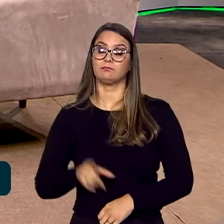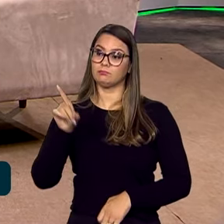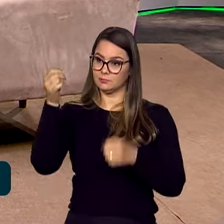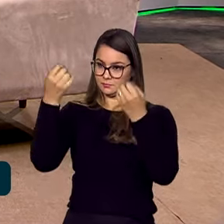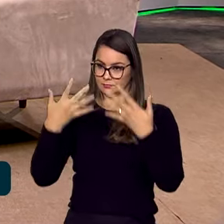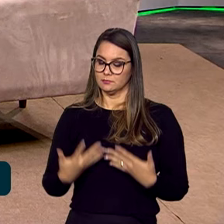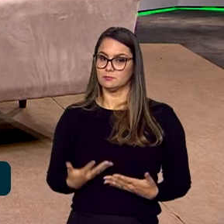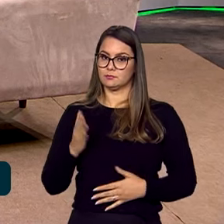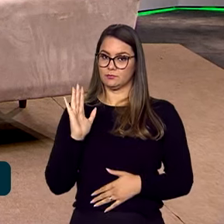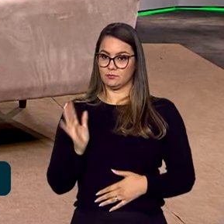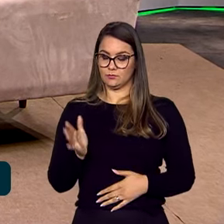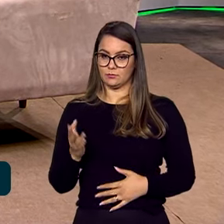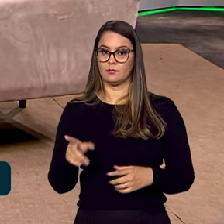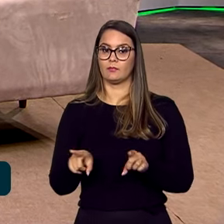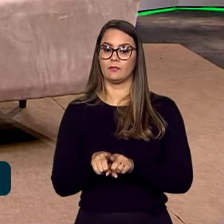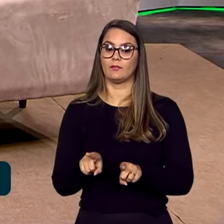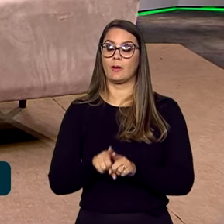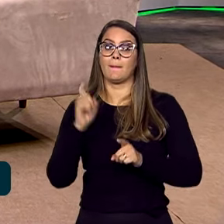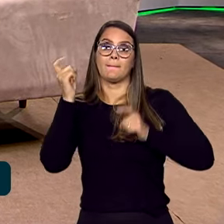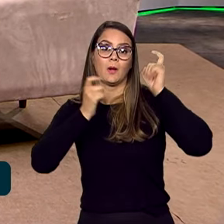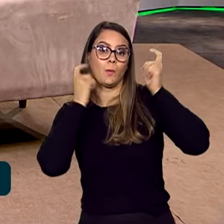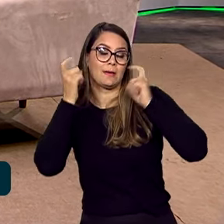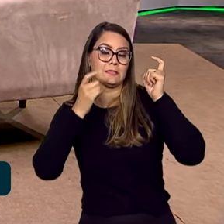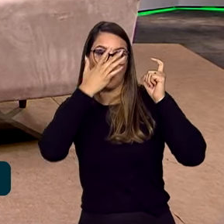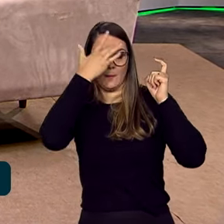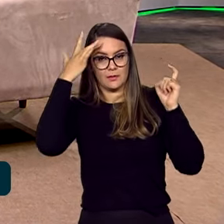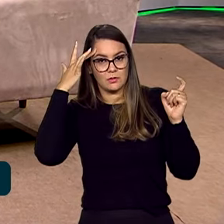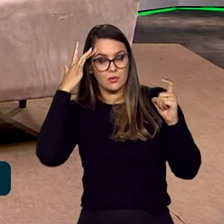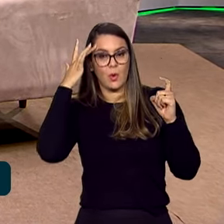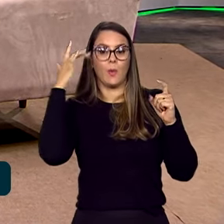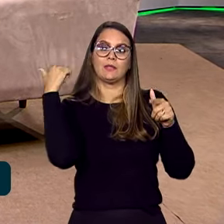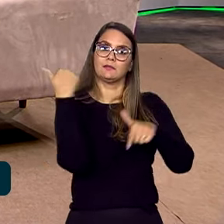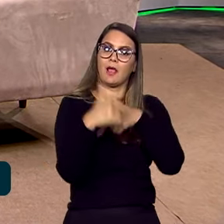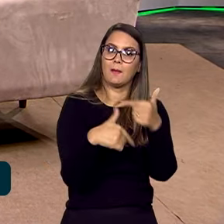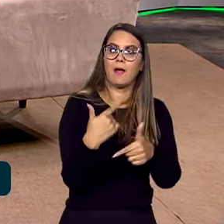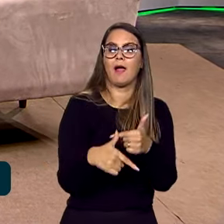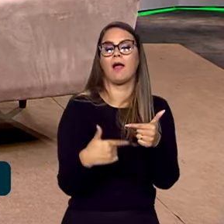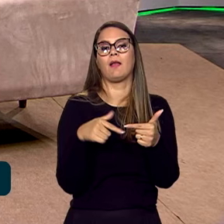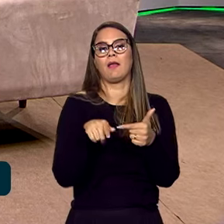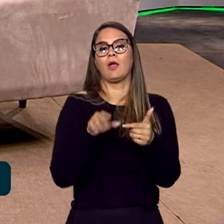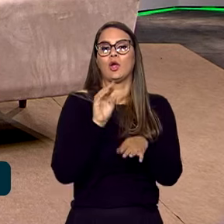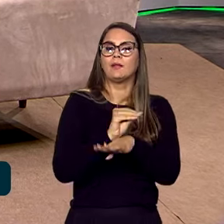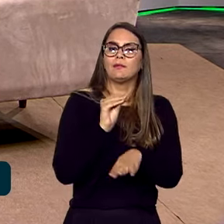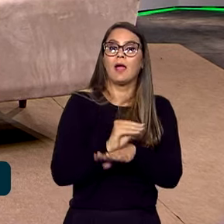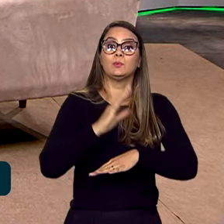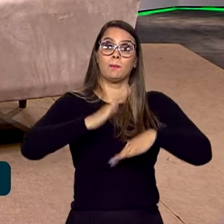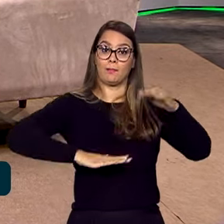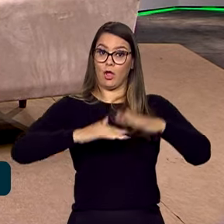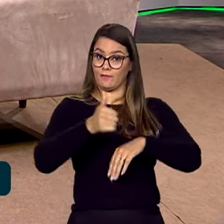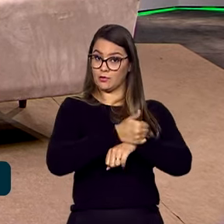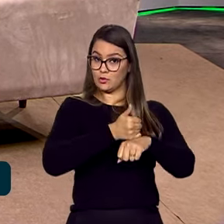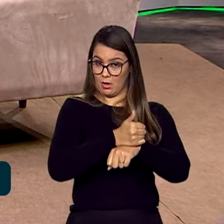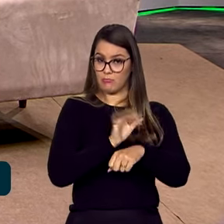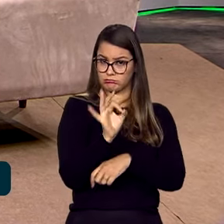mencionou aqui também a preocupação com quem exerce esse tipo de atividade, de cuidados, profissionalmente.